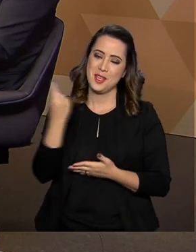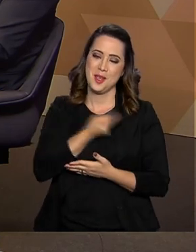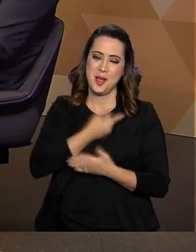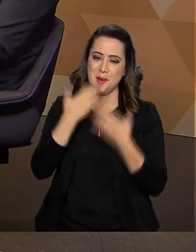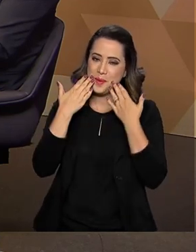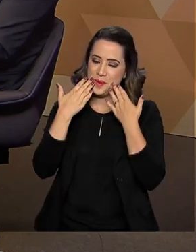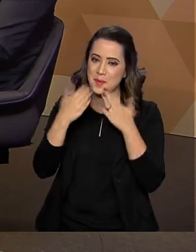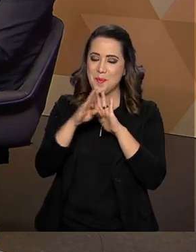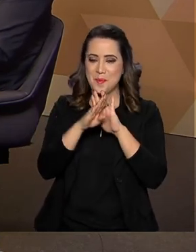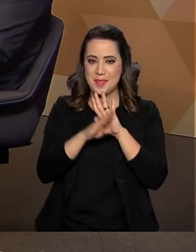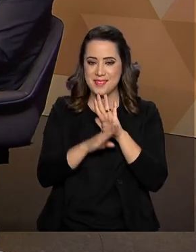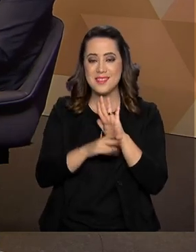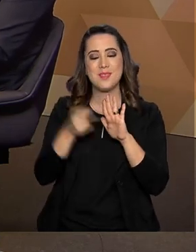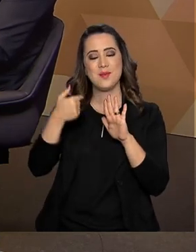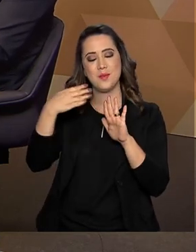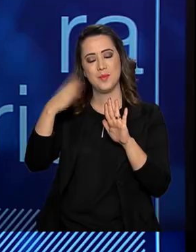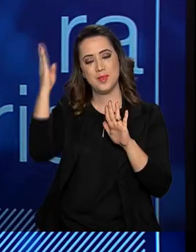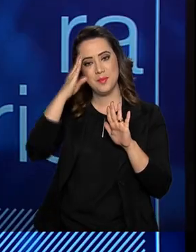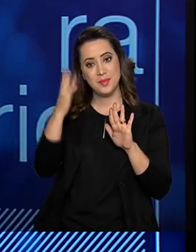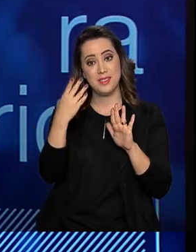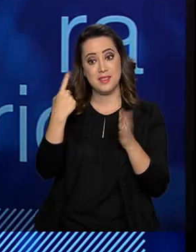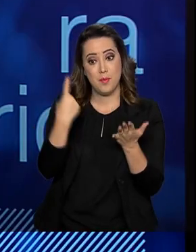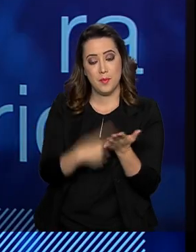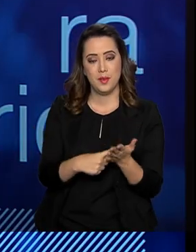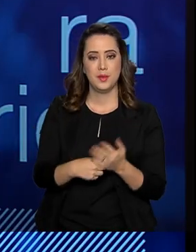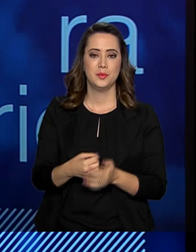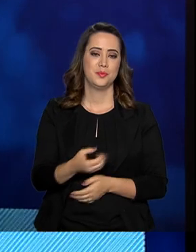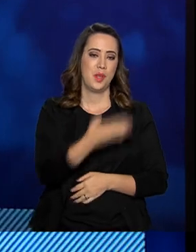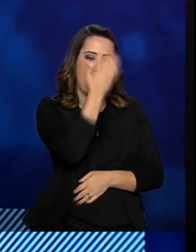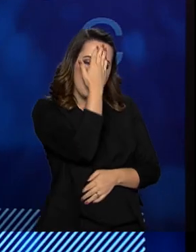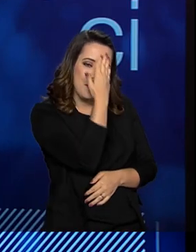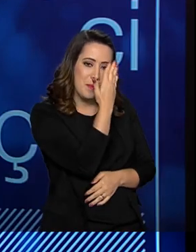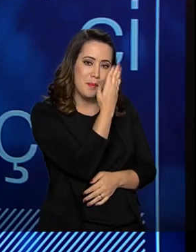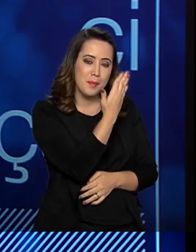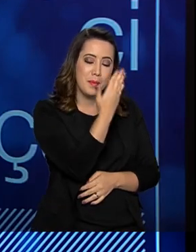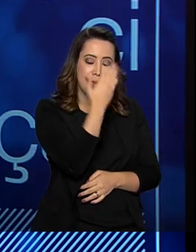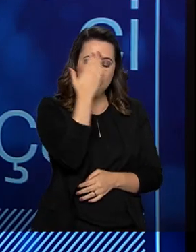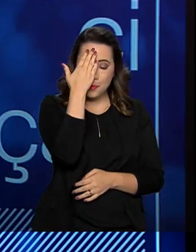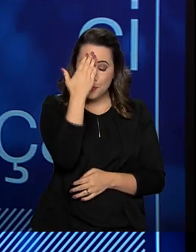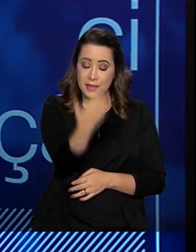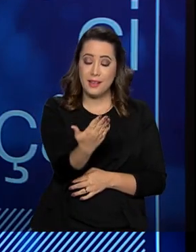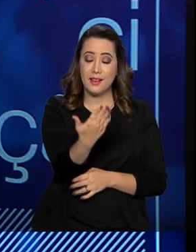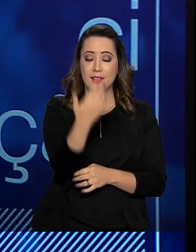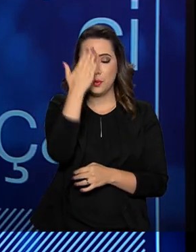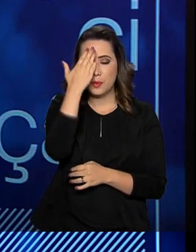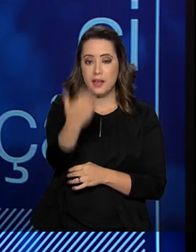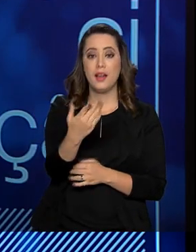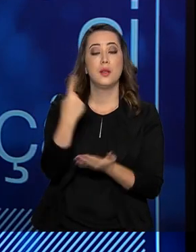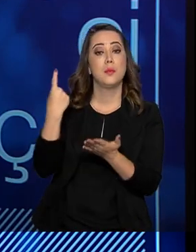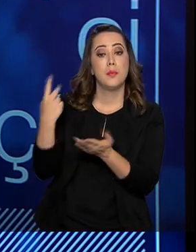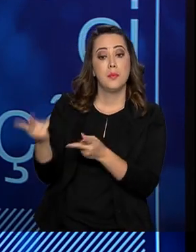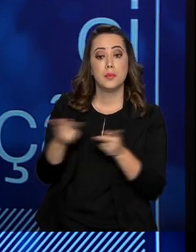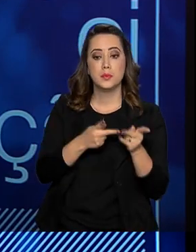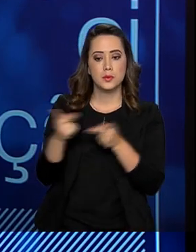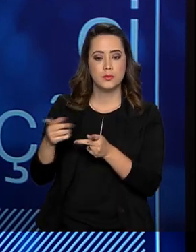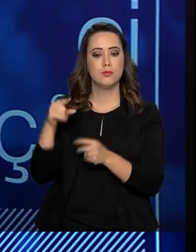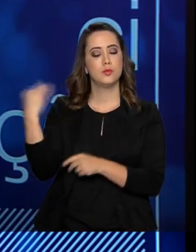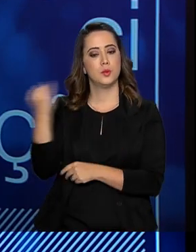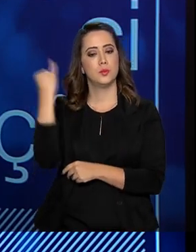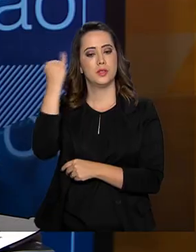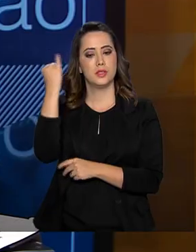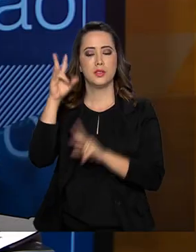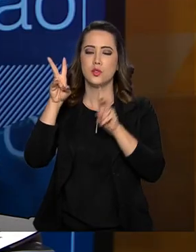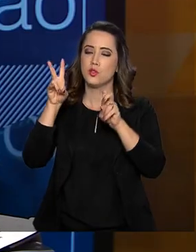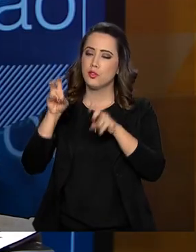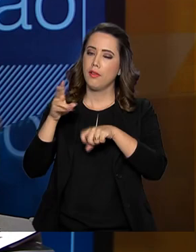em Pauta, secretário. Muito obrigado pelo convite. Será uma oportunidade para conversar sobre o tema. Um